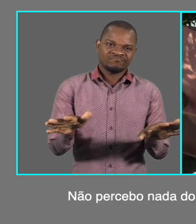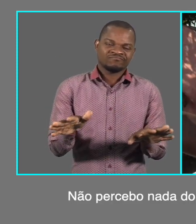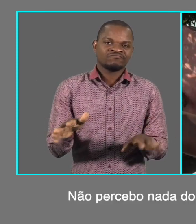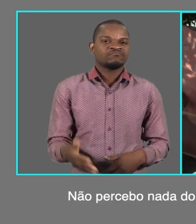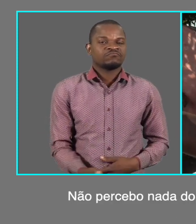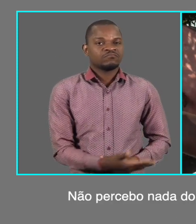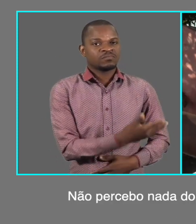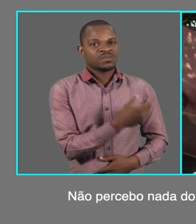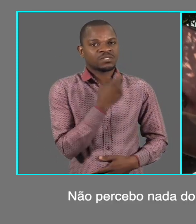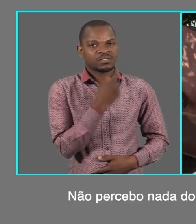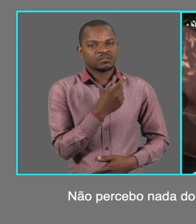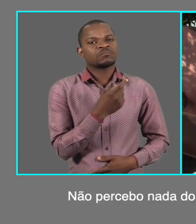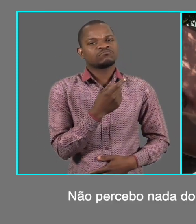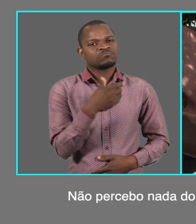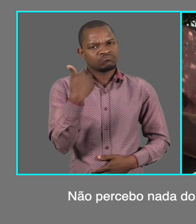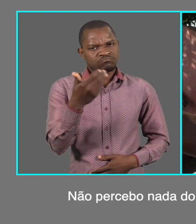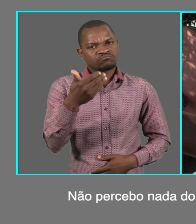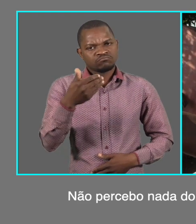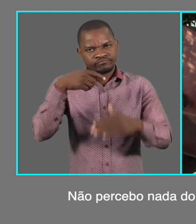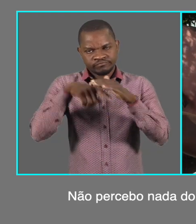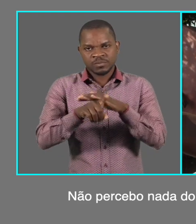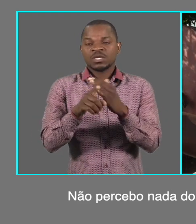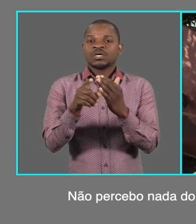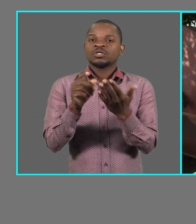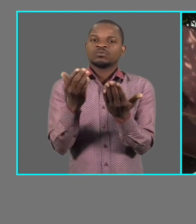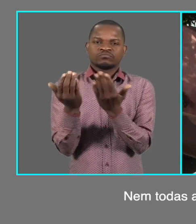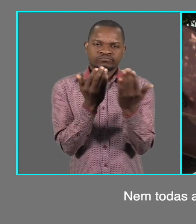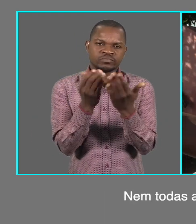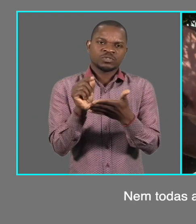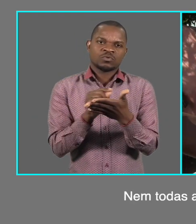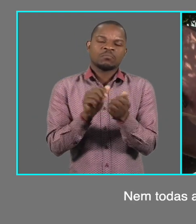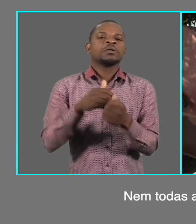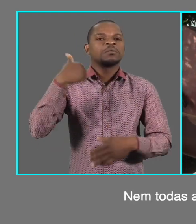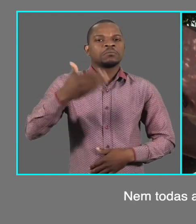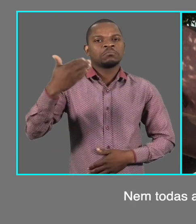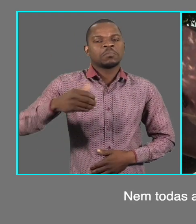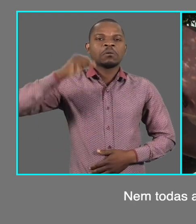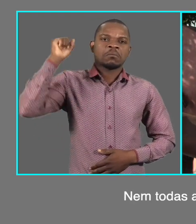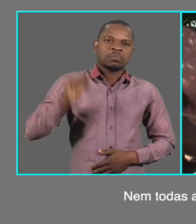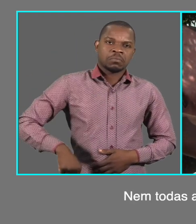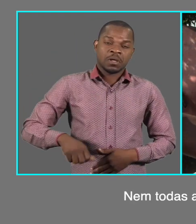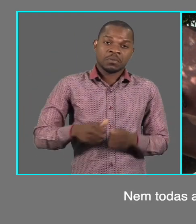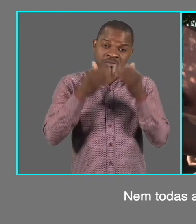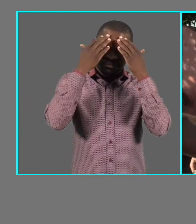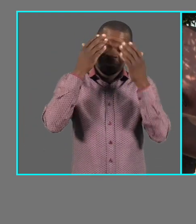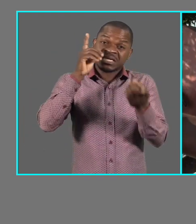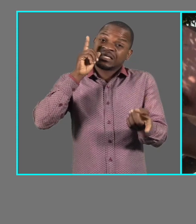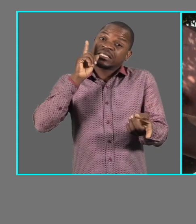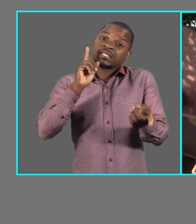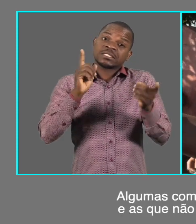Não percebo nada do que fazem. Não acredito que estudam. Nem todas as crianças têm televisor aqui.